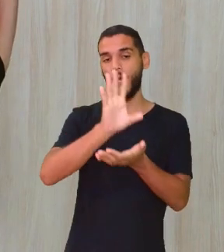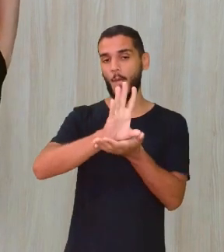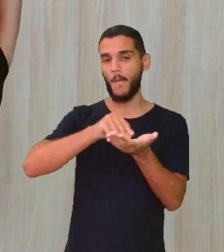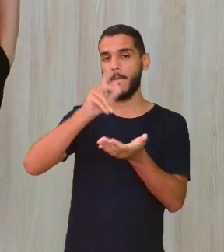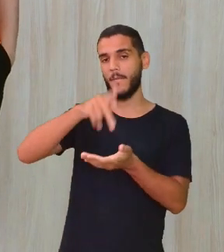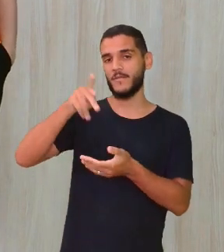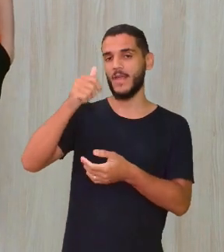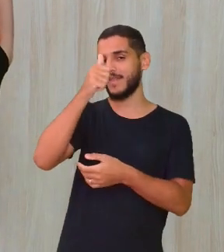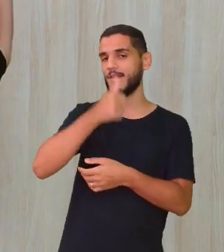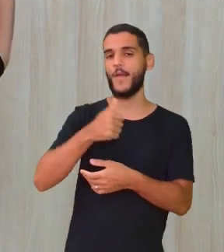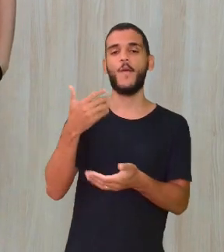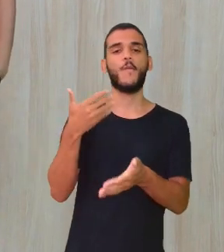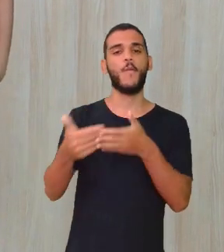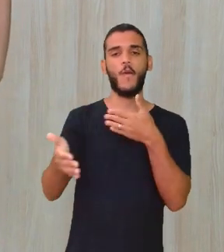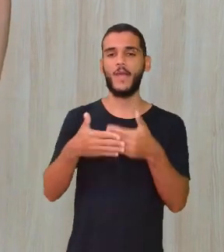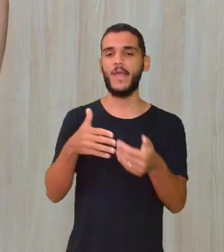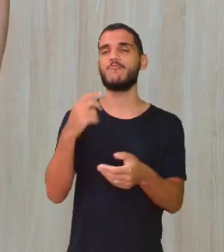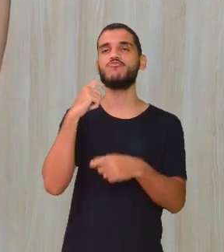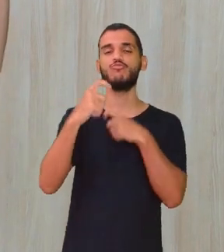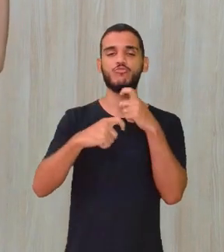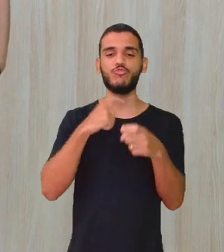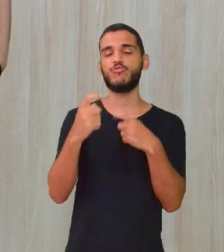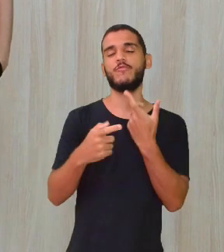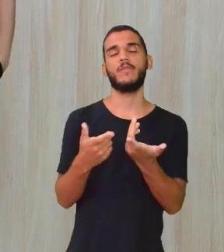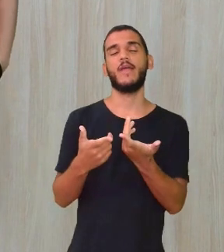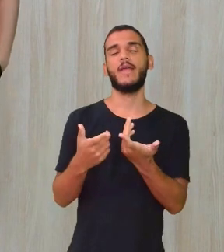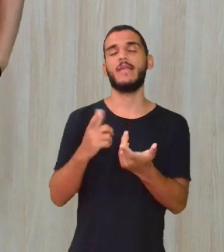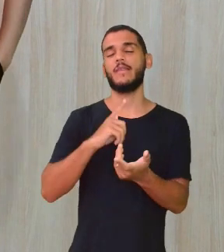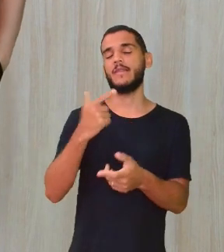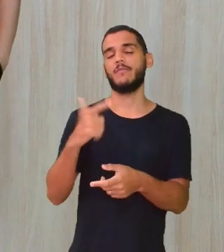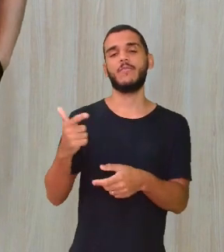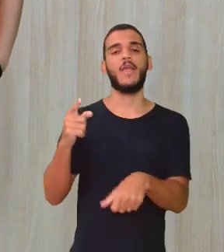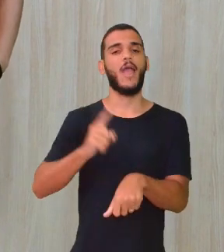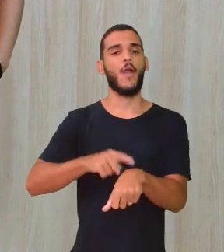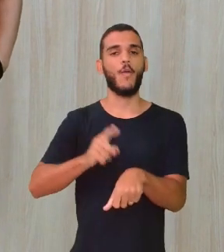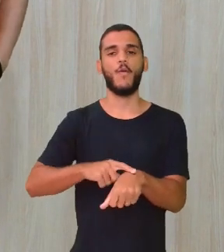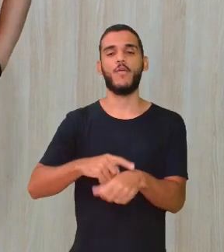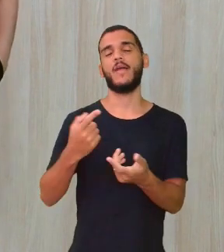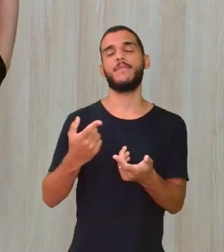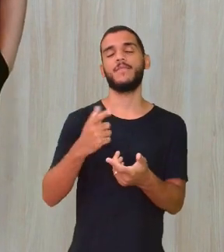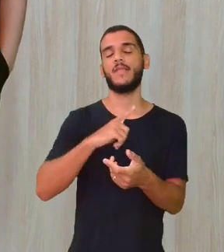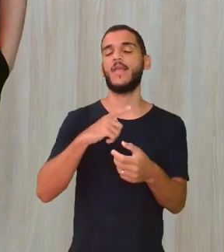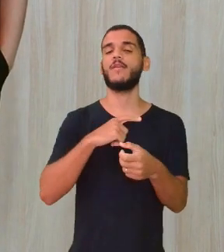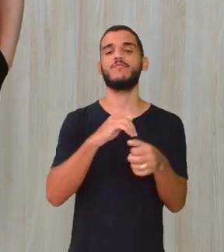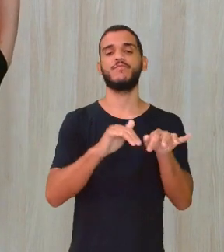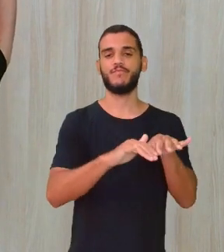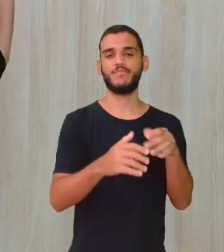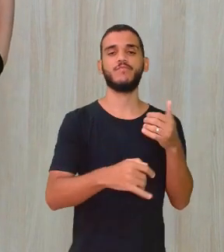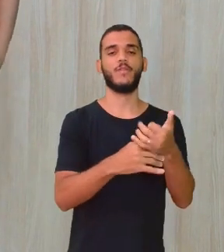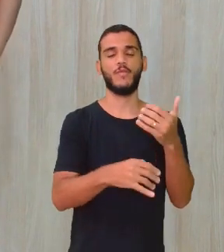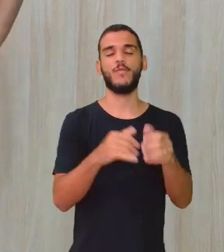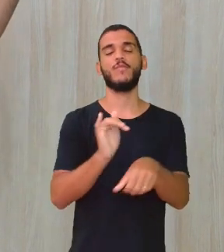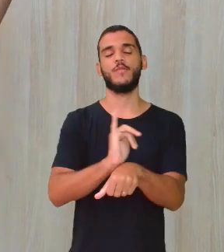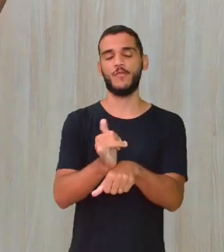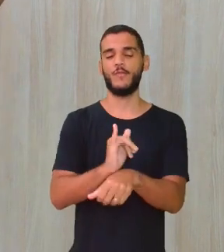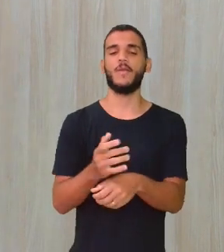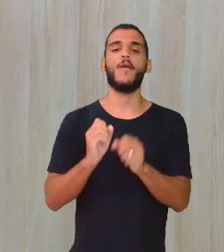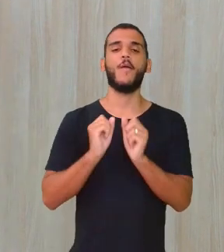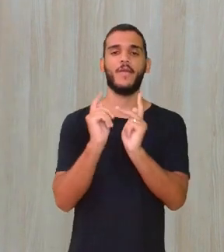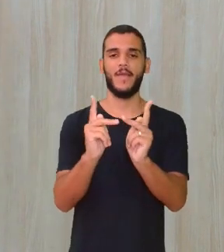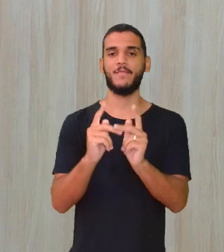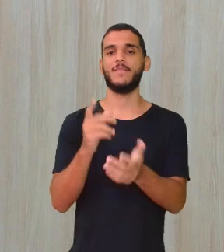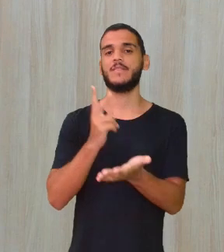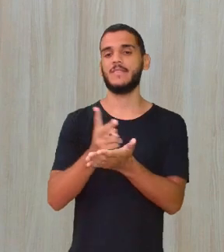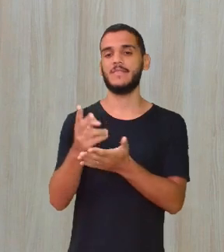que vocês não conseguirem tirar agora com a gente, vá no YouTube, deixe lá seu comentário, que eu estou sempre de olho, tá? E a gente vai